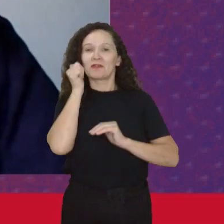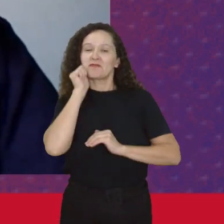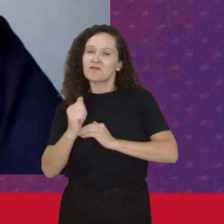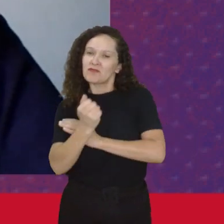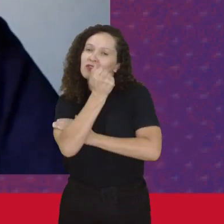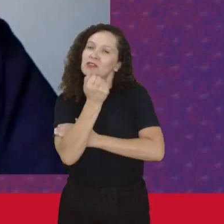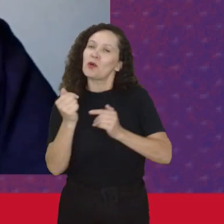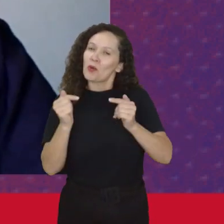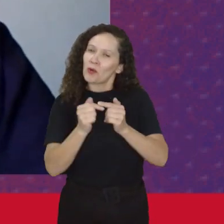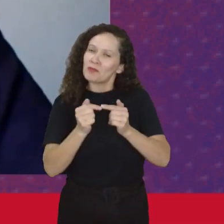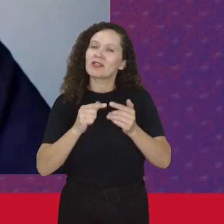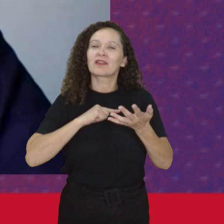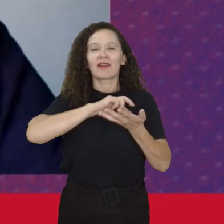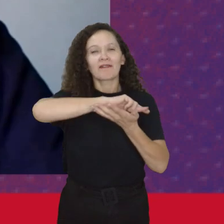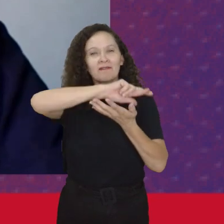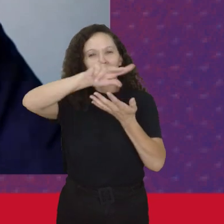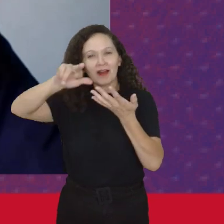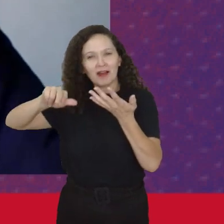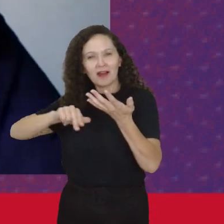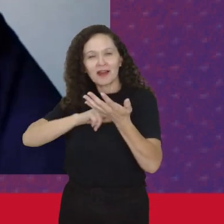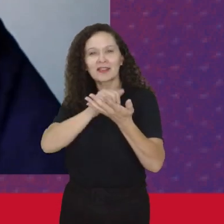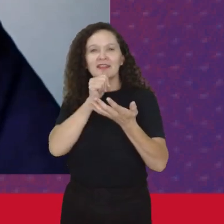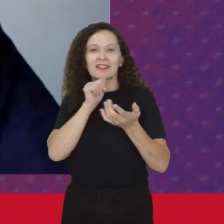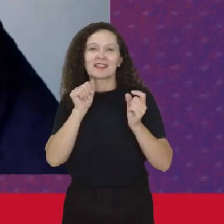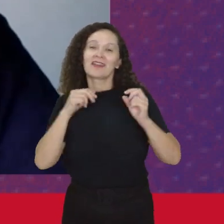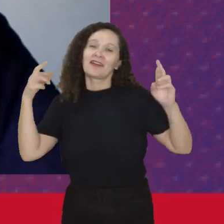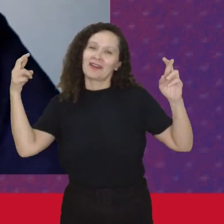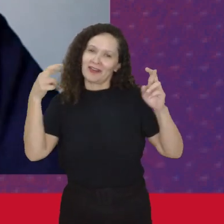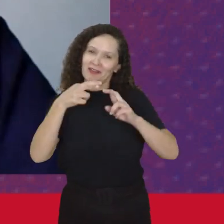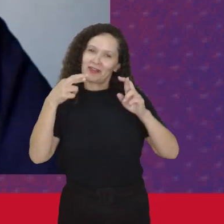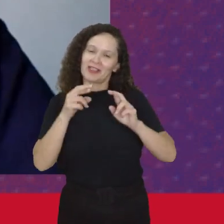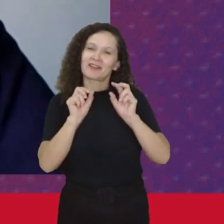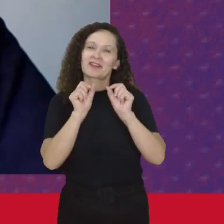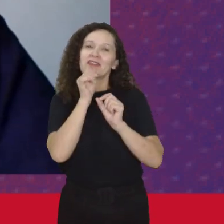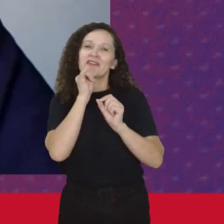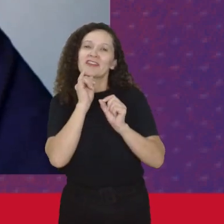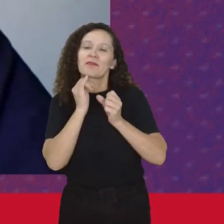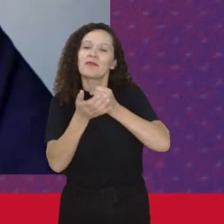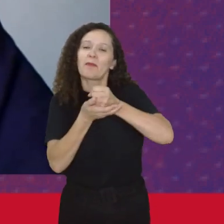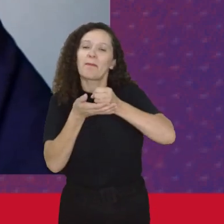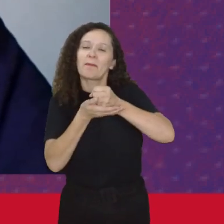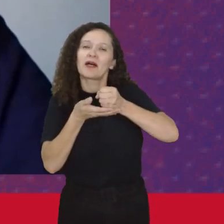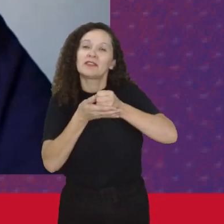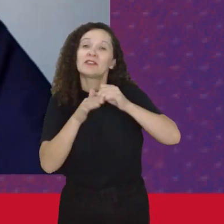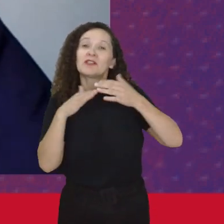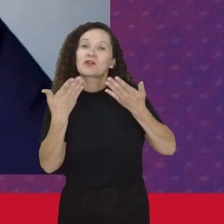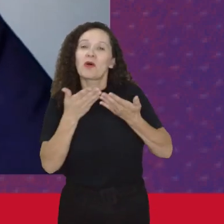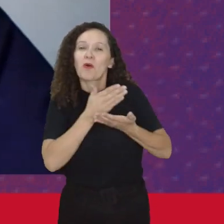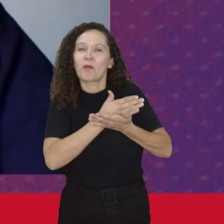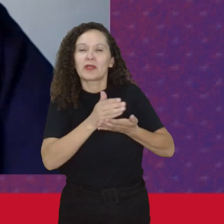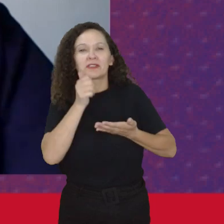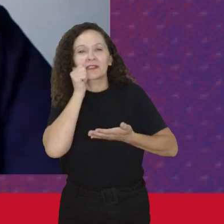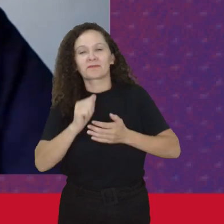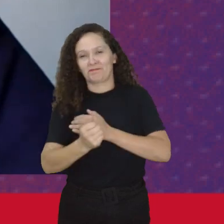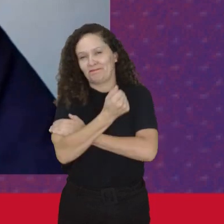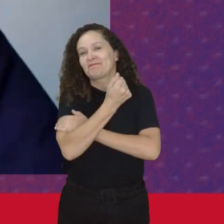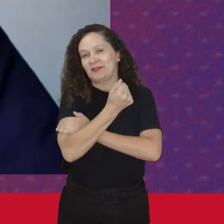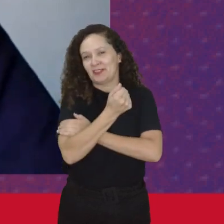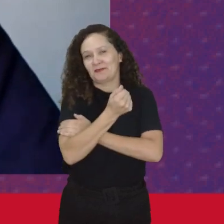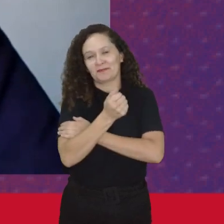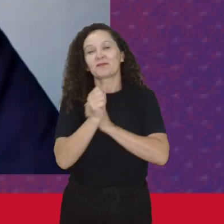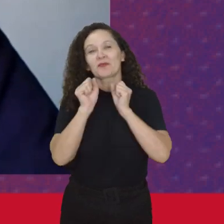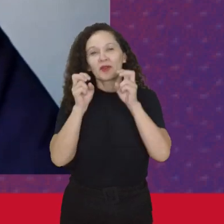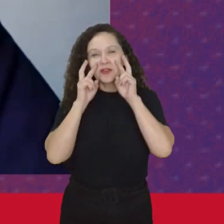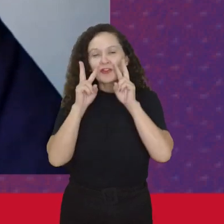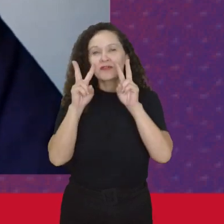com isso E tem várias Referências Do que são As bases iniciais Desse feminismo Então a gente pode olhar